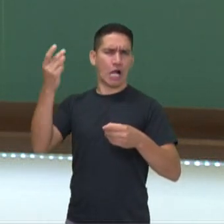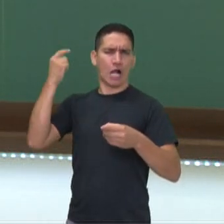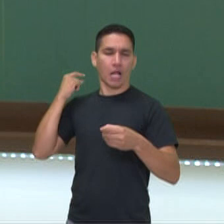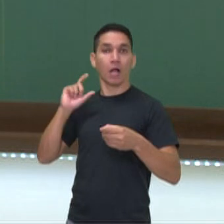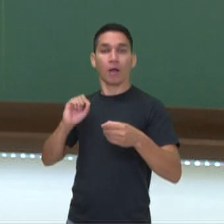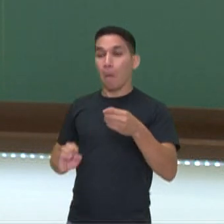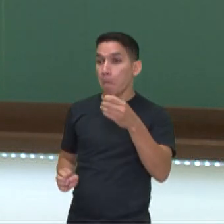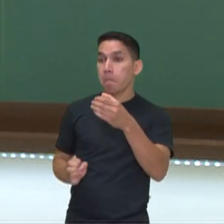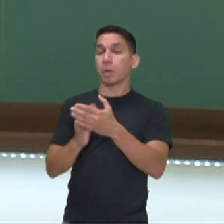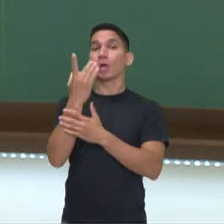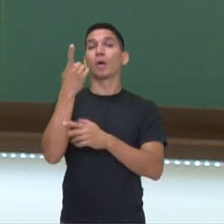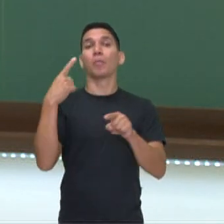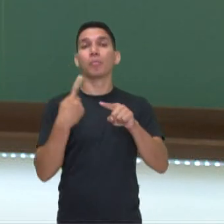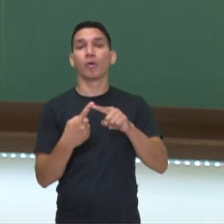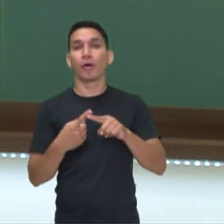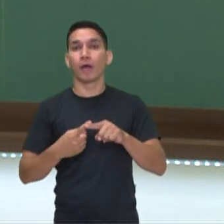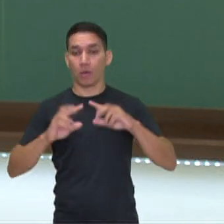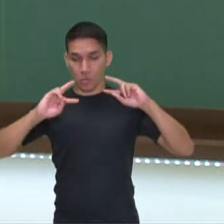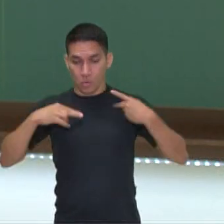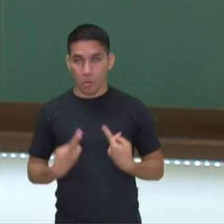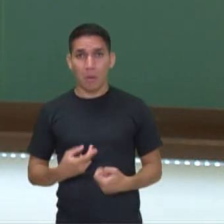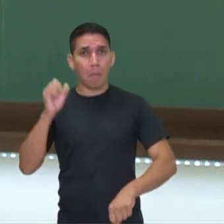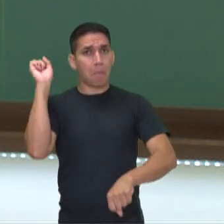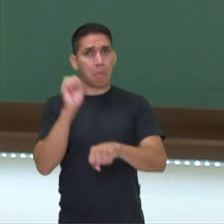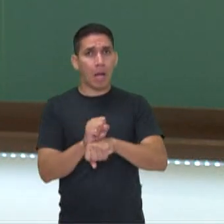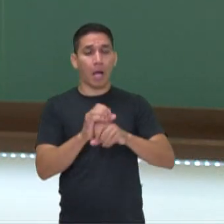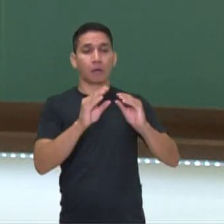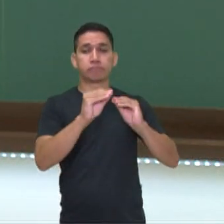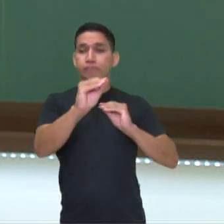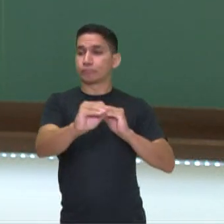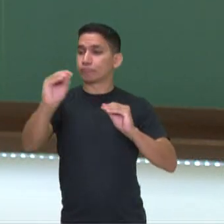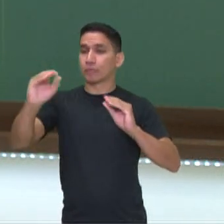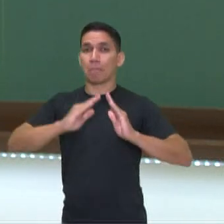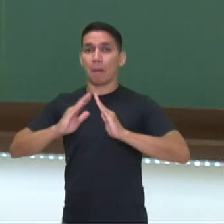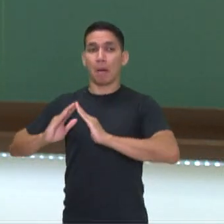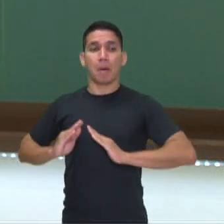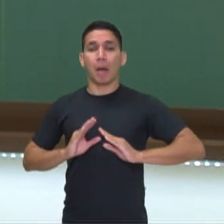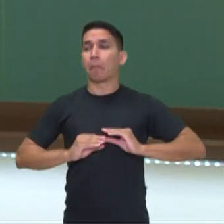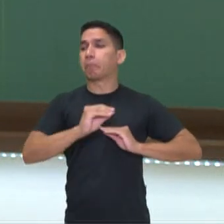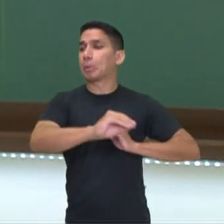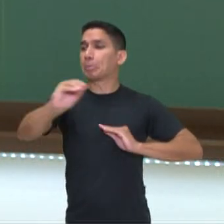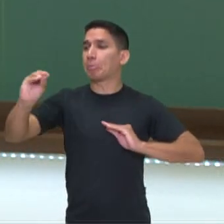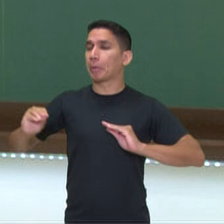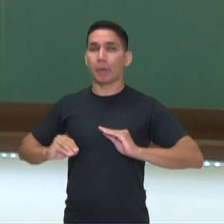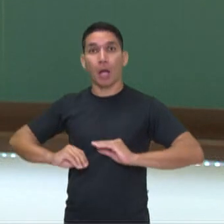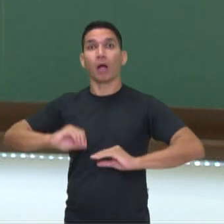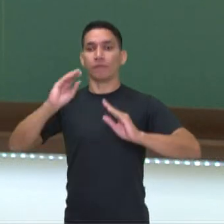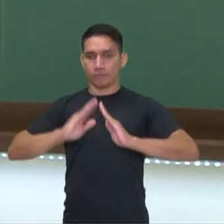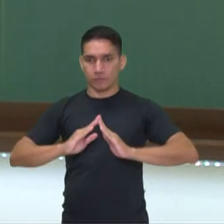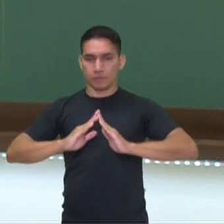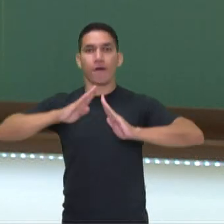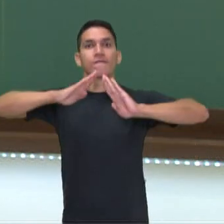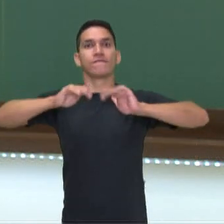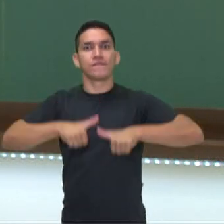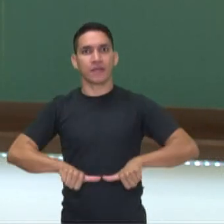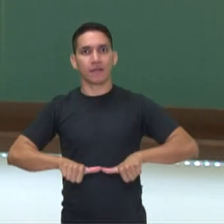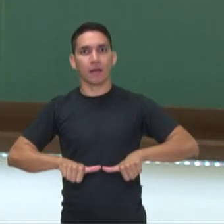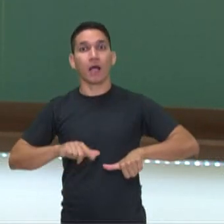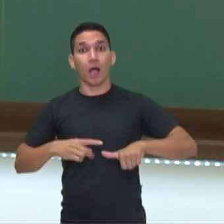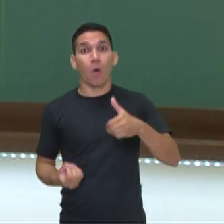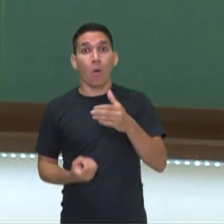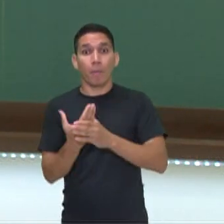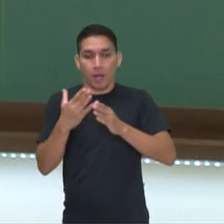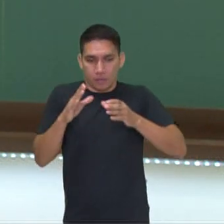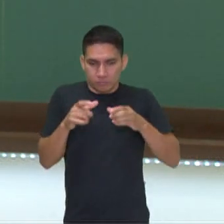surge quando o ser humano deixa de ser nômade e passa a se estabelecer nos locais, aonde começam a surgir pequenos